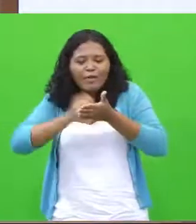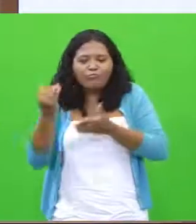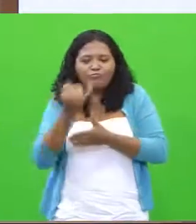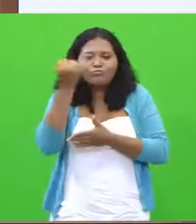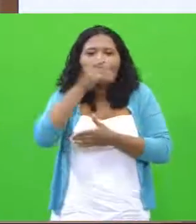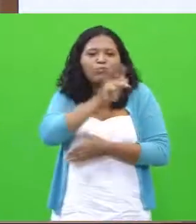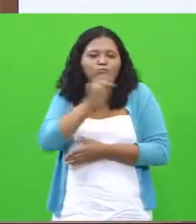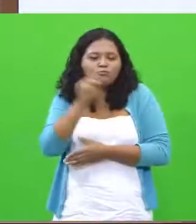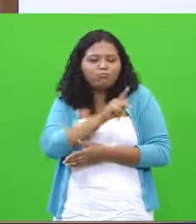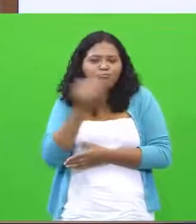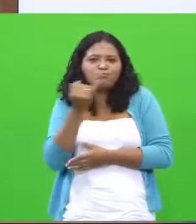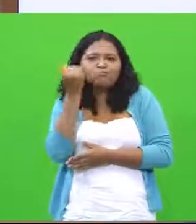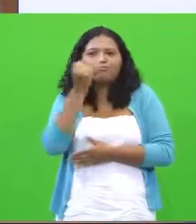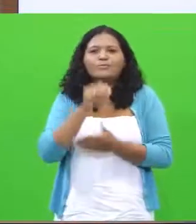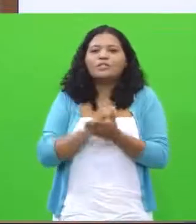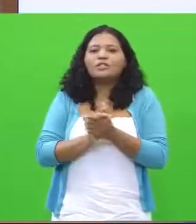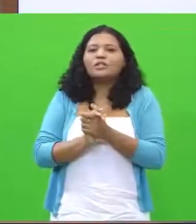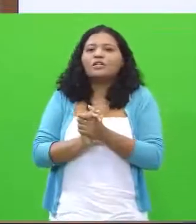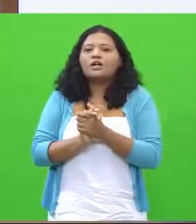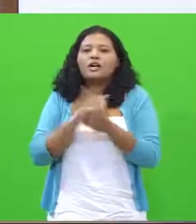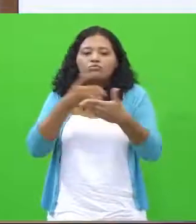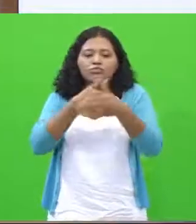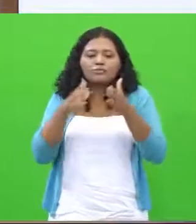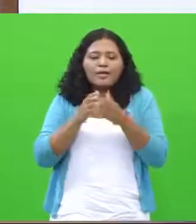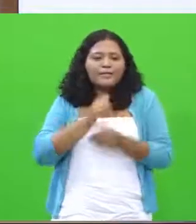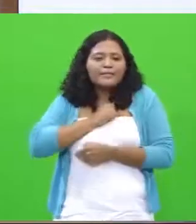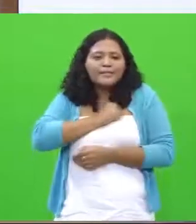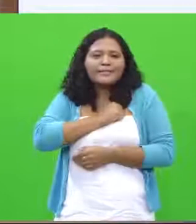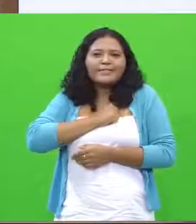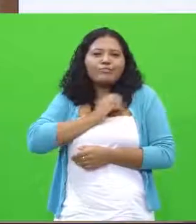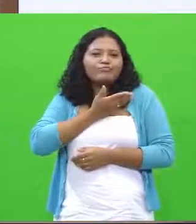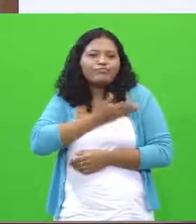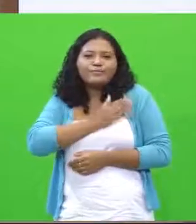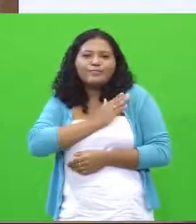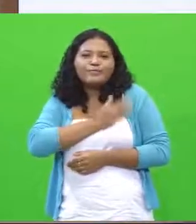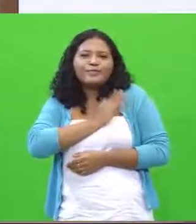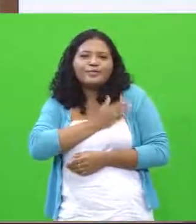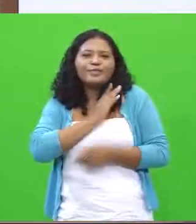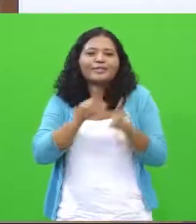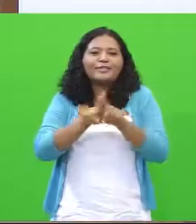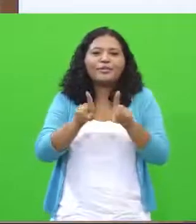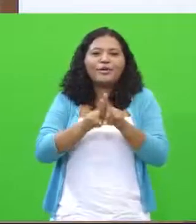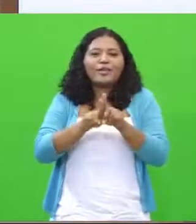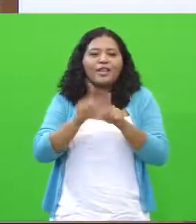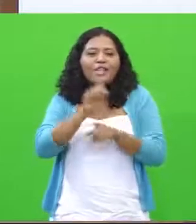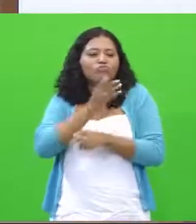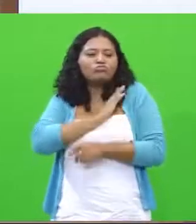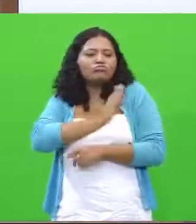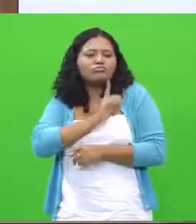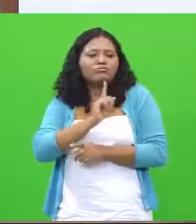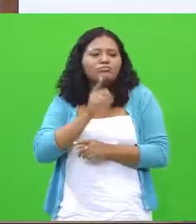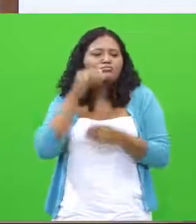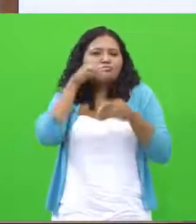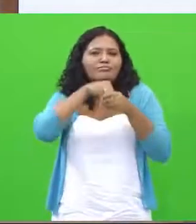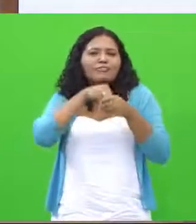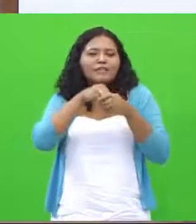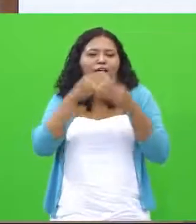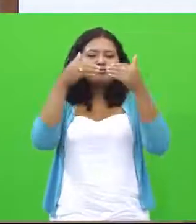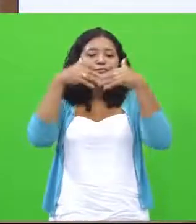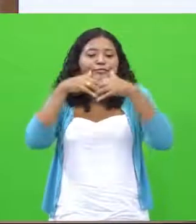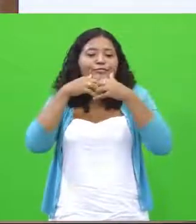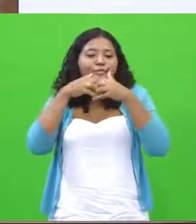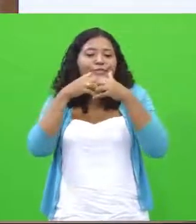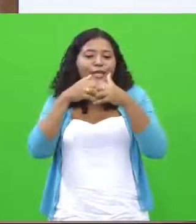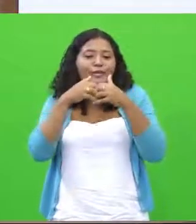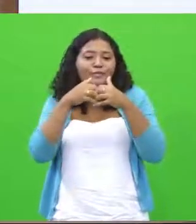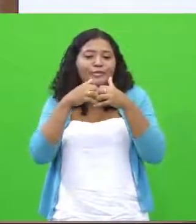com a turma que ele já tem dentro do coração na verdade dentro do cérebro foi o que ele disse que o coração não tem muita emoção